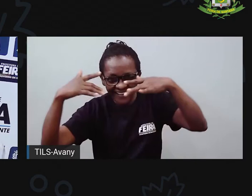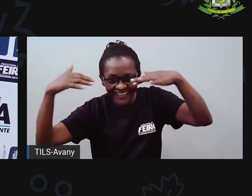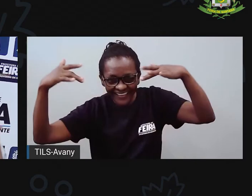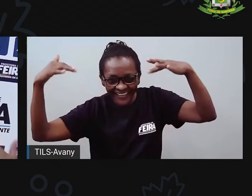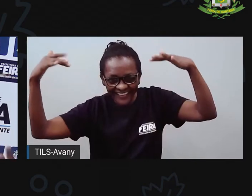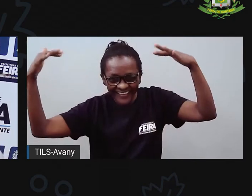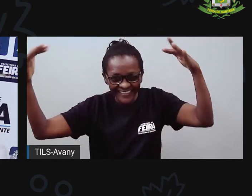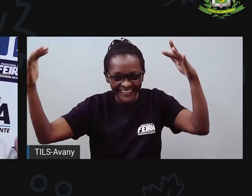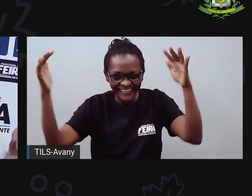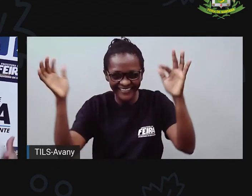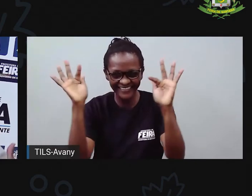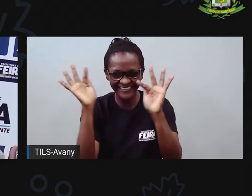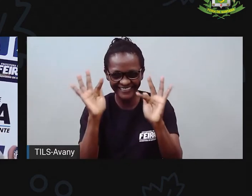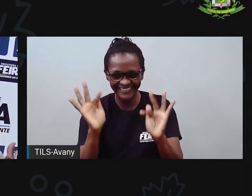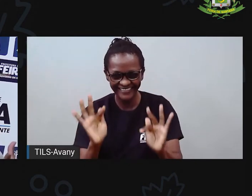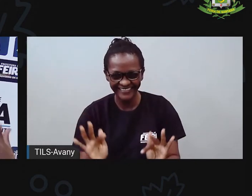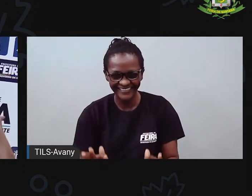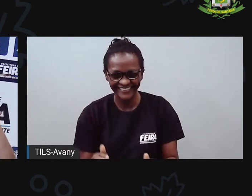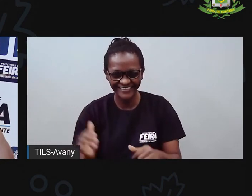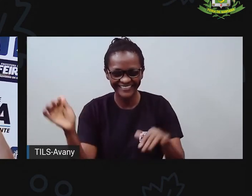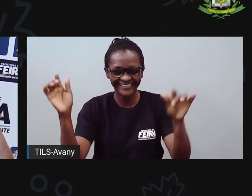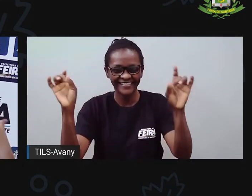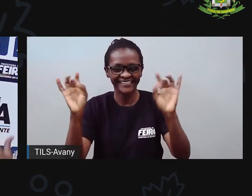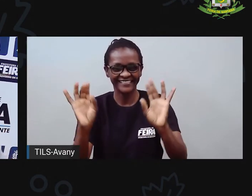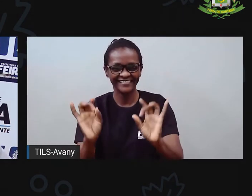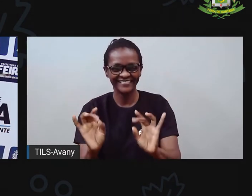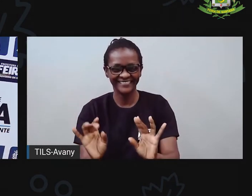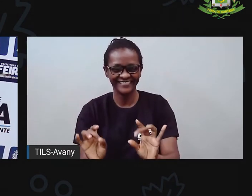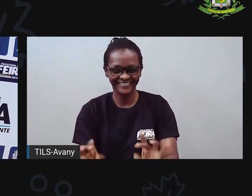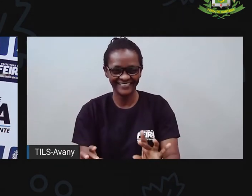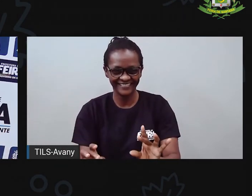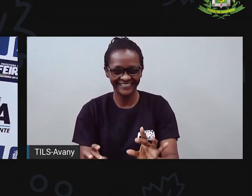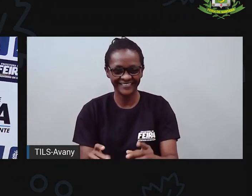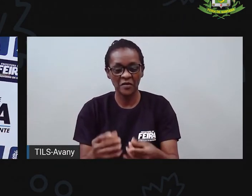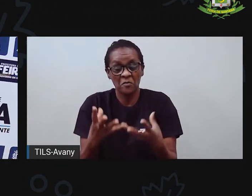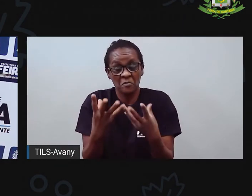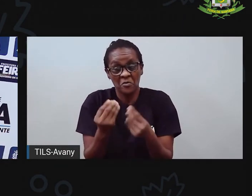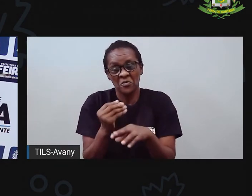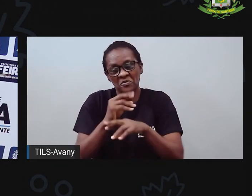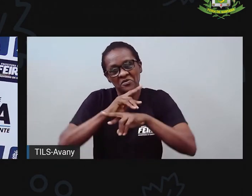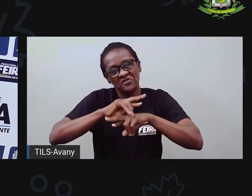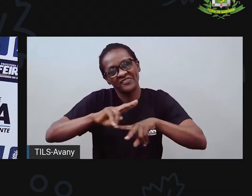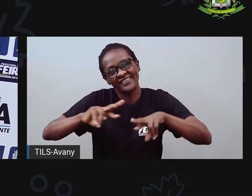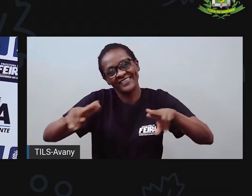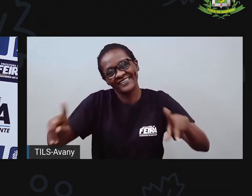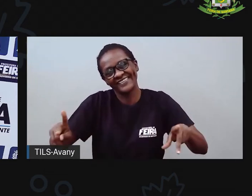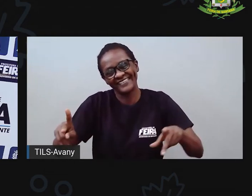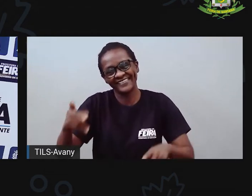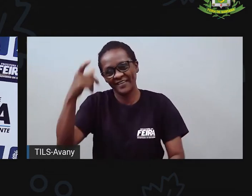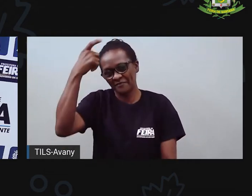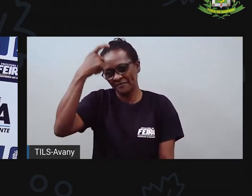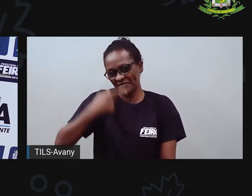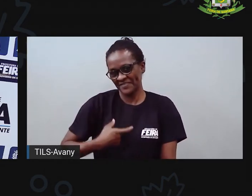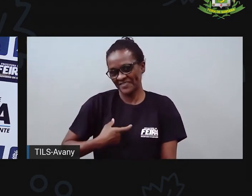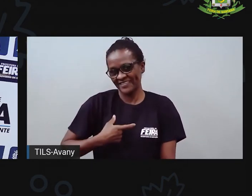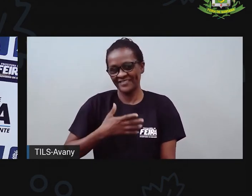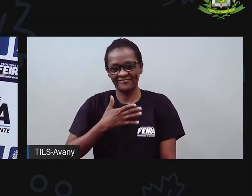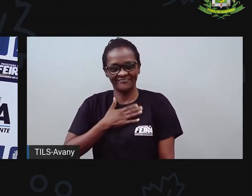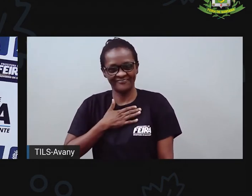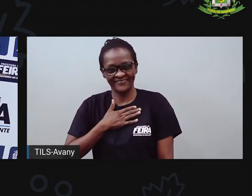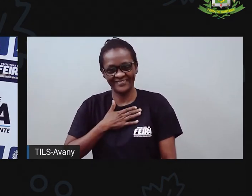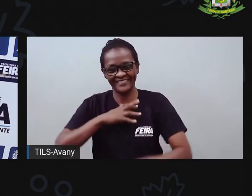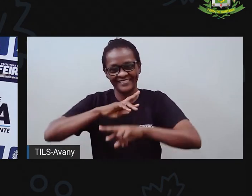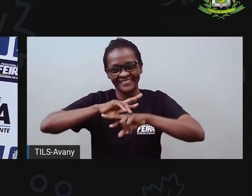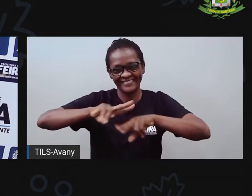glamour. É brilho demais, é oncinha, é assim, bem a cara da Maria, né? Bem discreto, só que não.